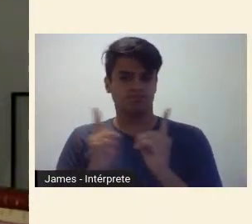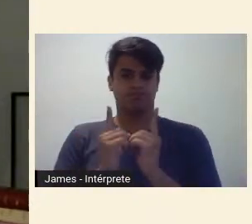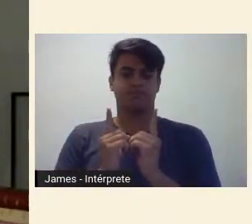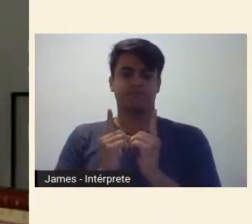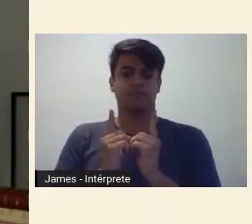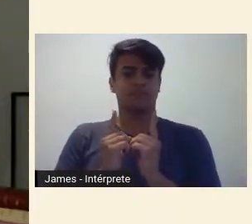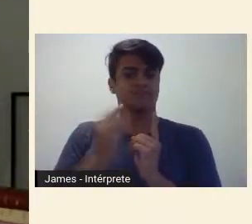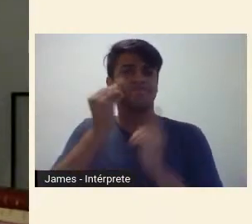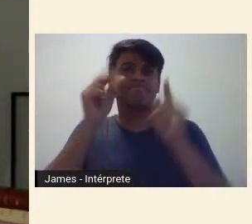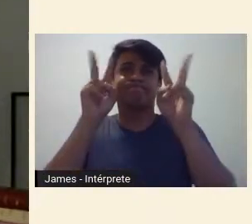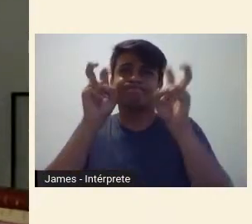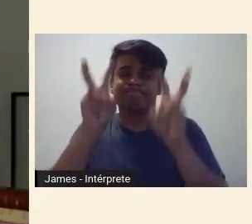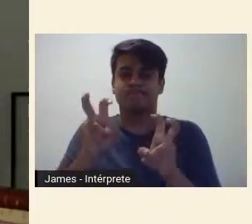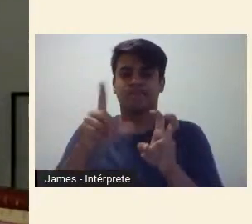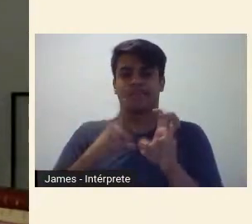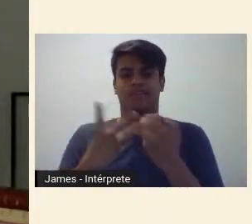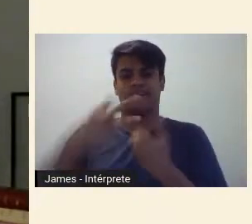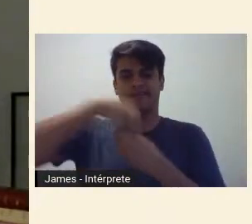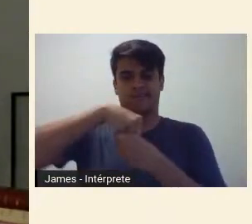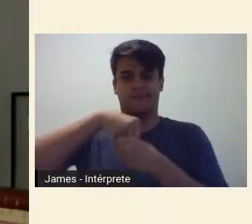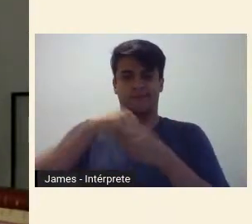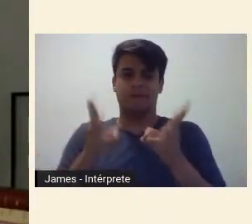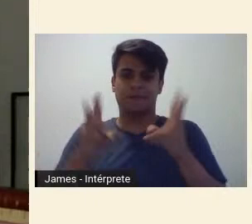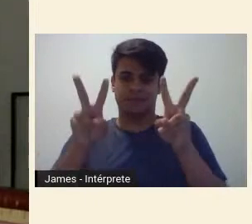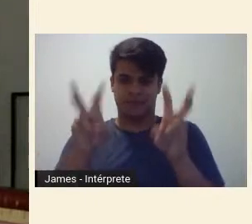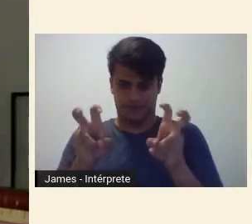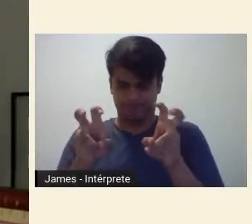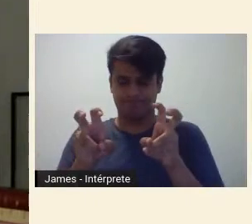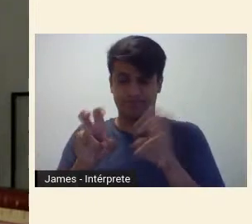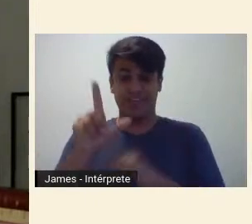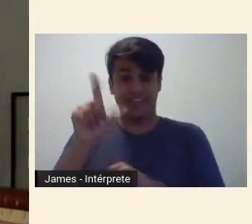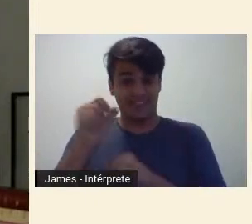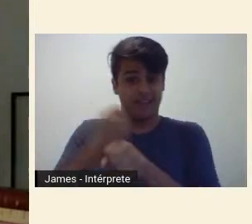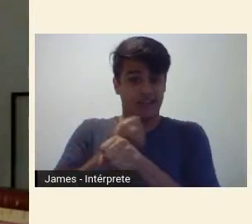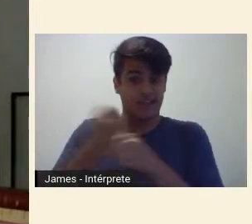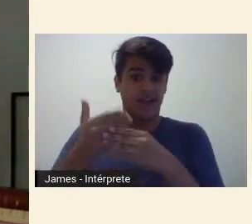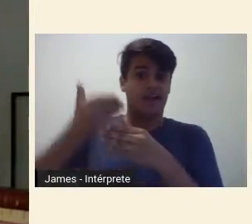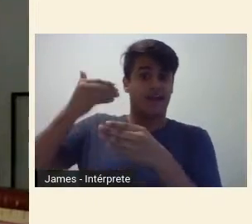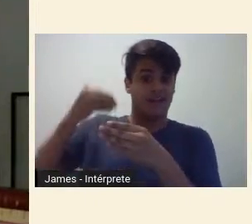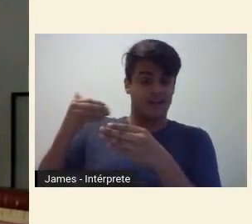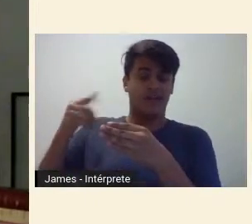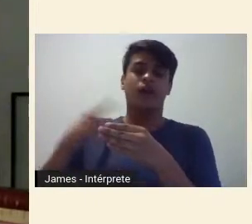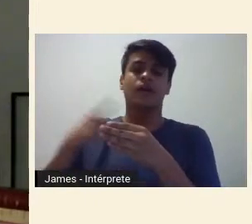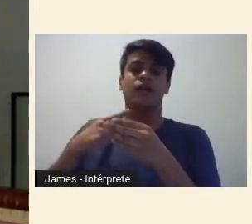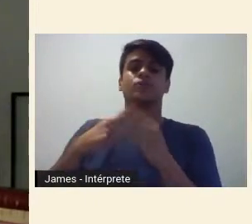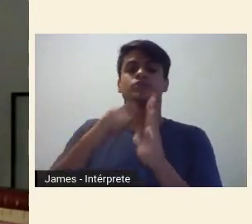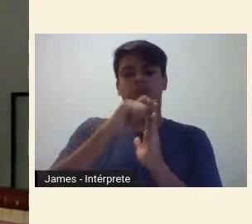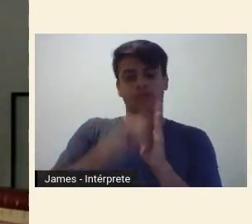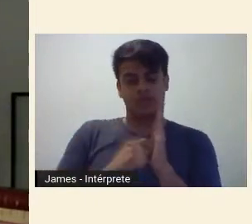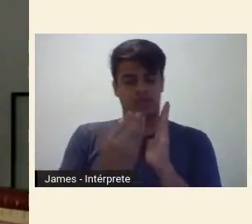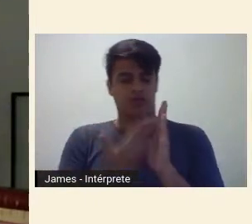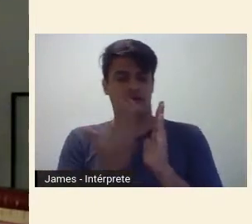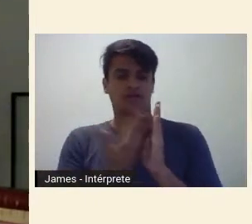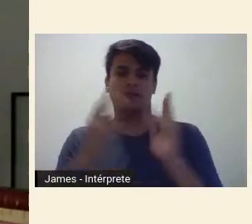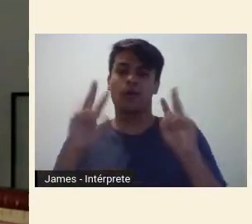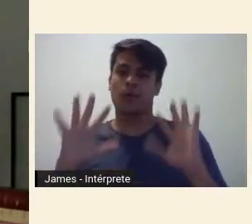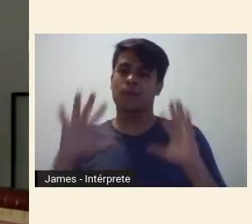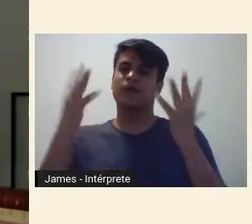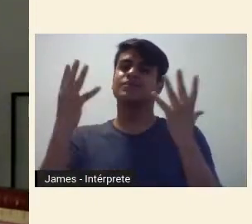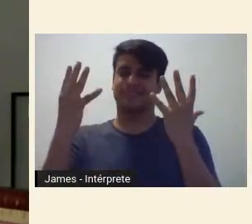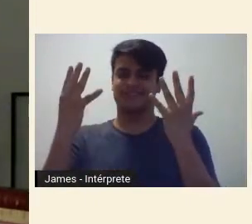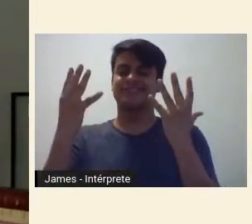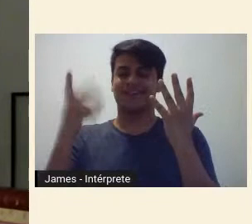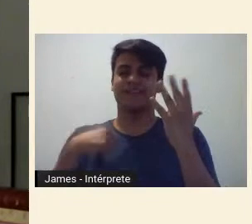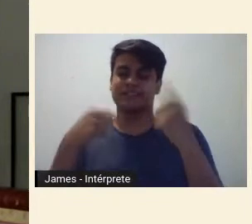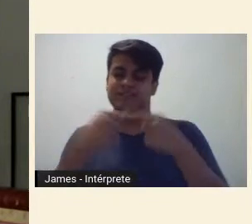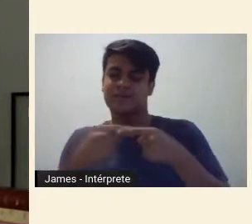propõe. Há exatos dez anos, eu escrevi um livro sobre a comemoração dos 90 anos da Semana de Arte Moderna, porém com um recorte que